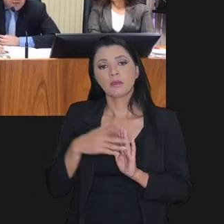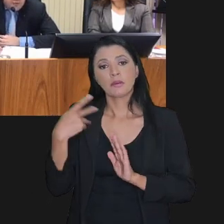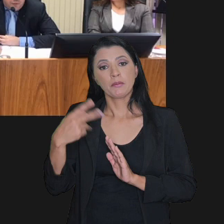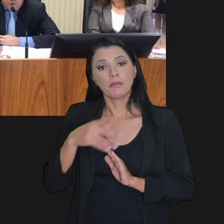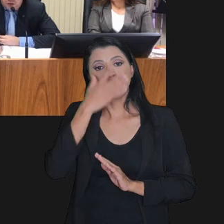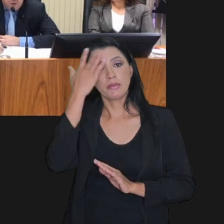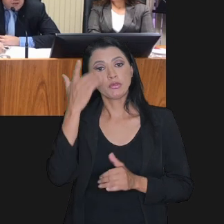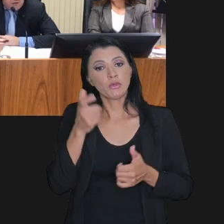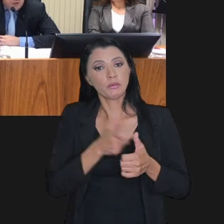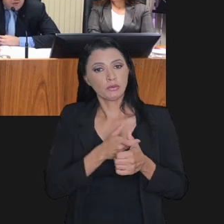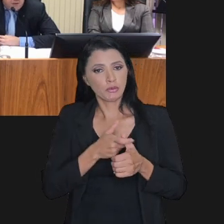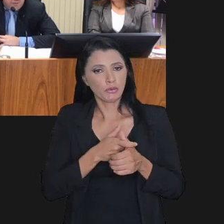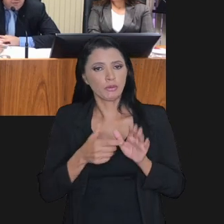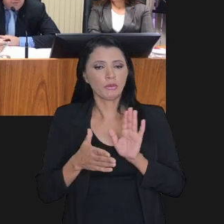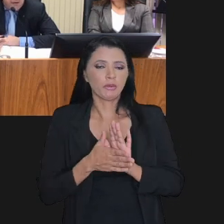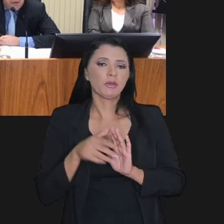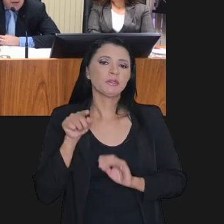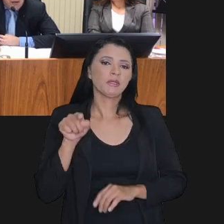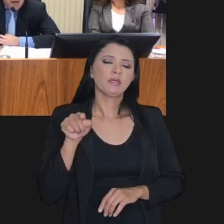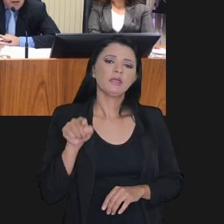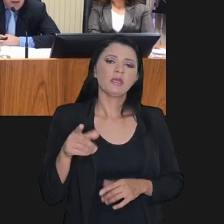transação individual proposta pelo devedor,